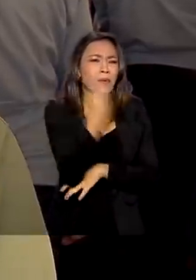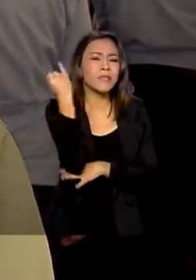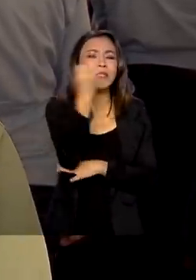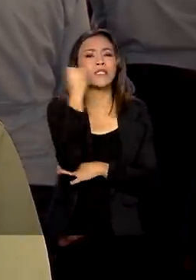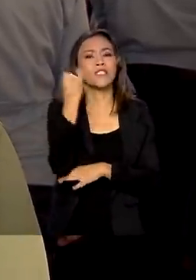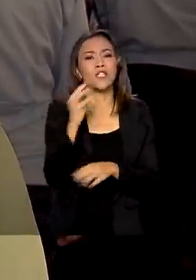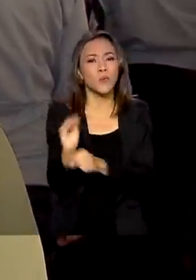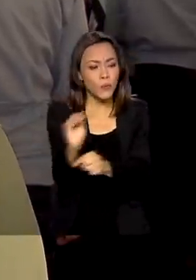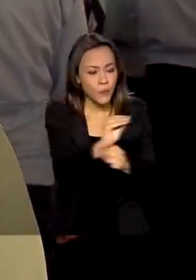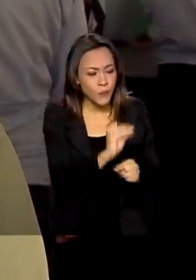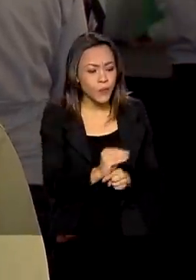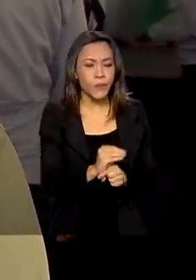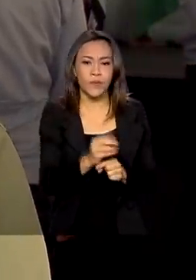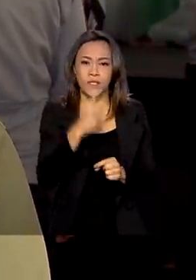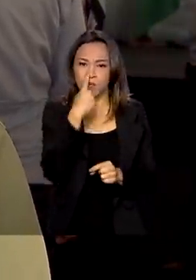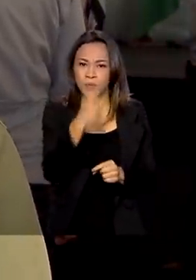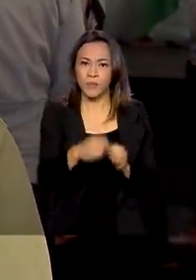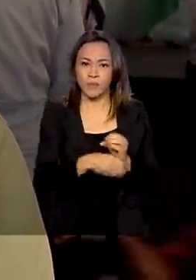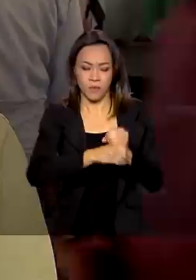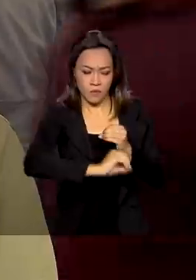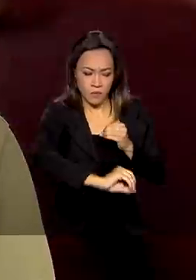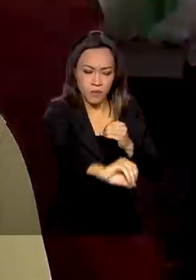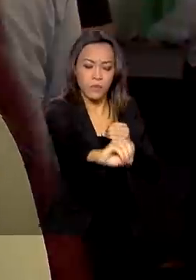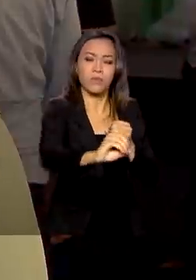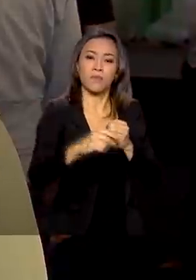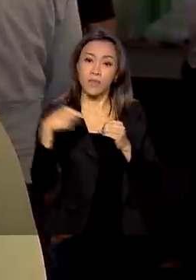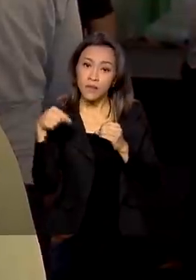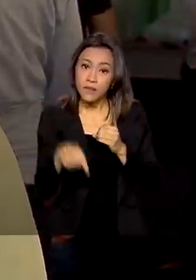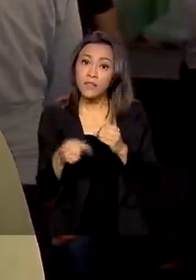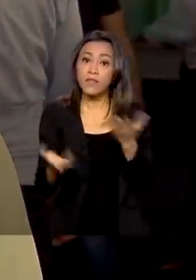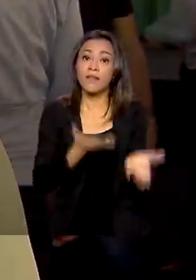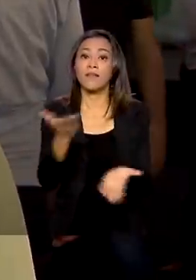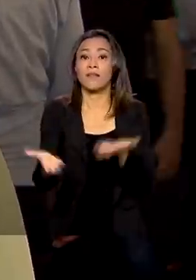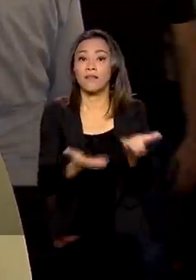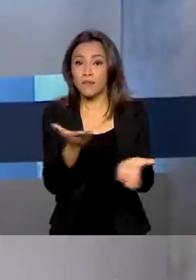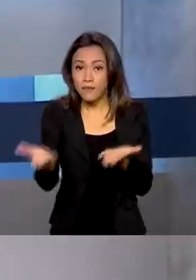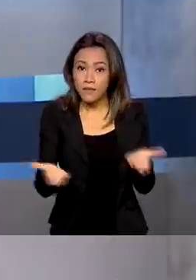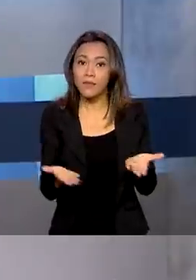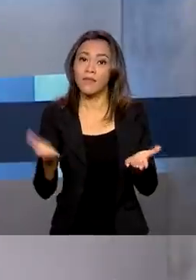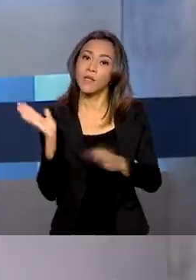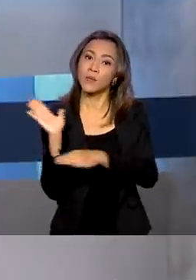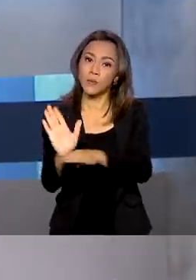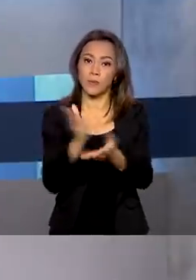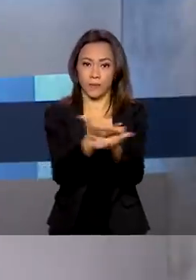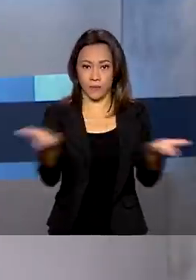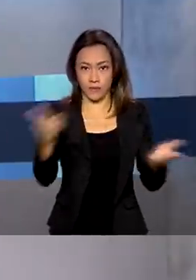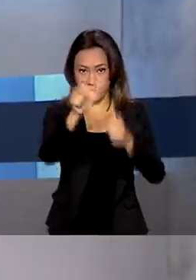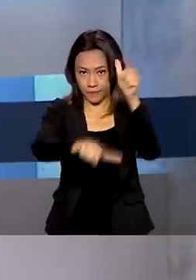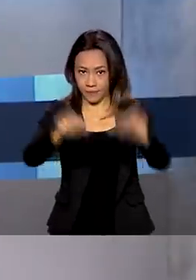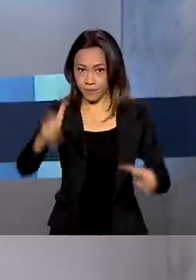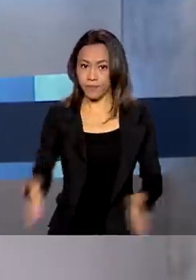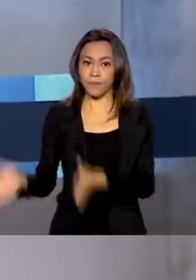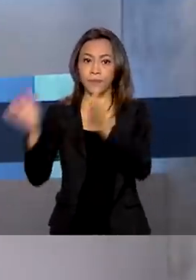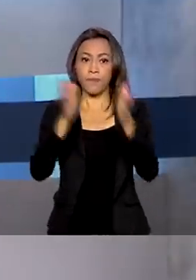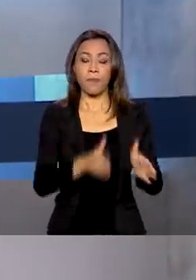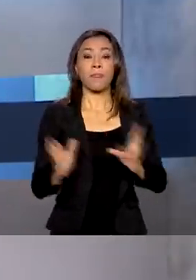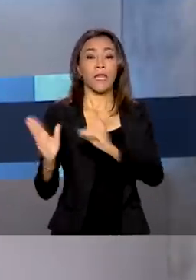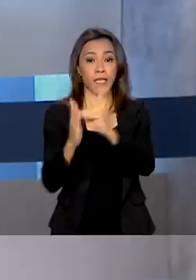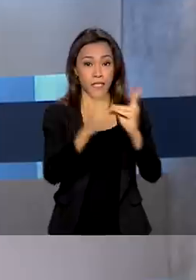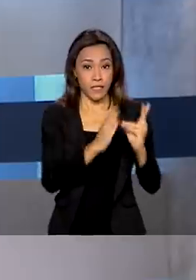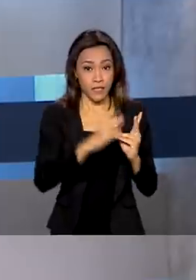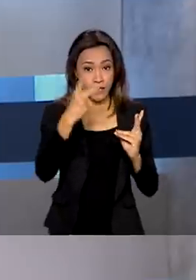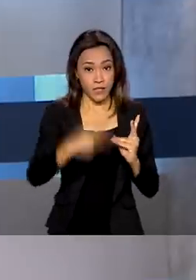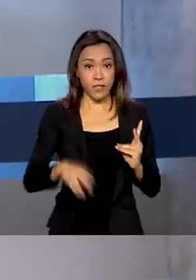seus esgotos, das suas águas tratadas, que isso vai beneficiar toda a população. Indígenas do Distrito Federal